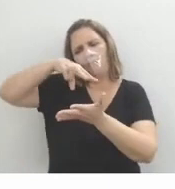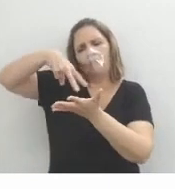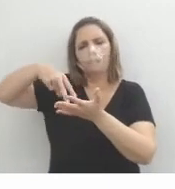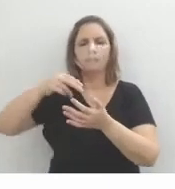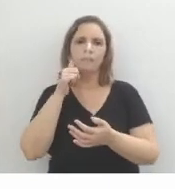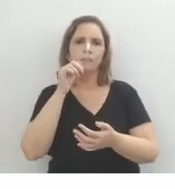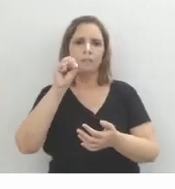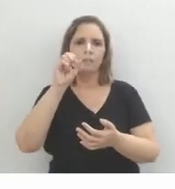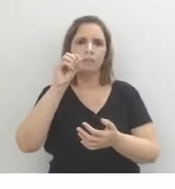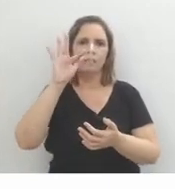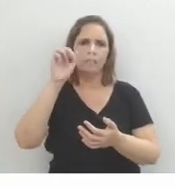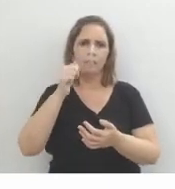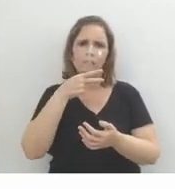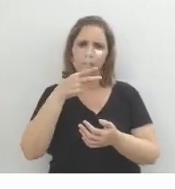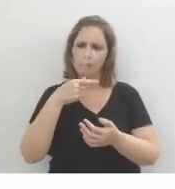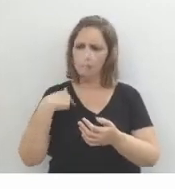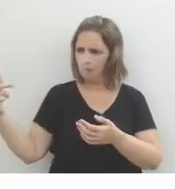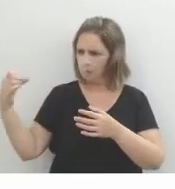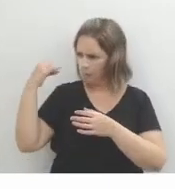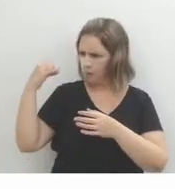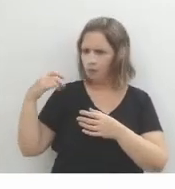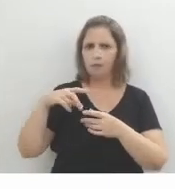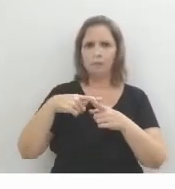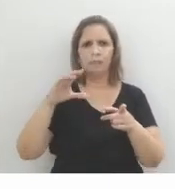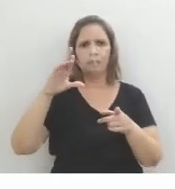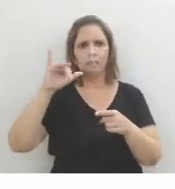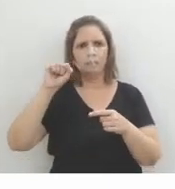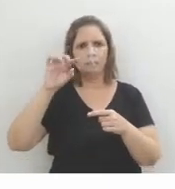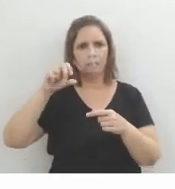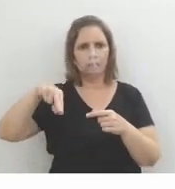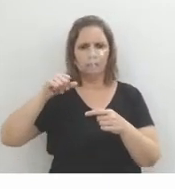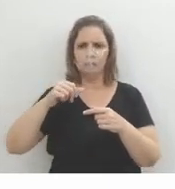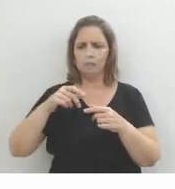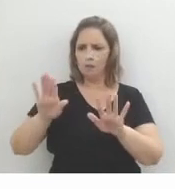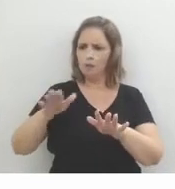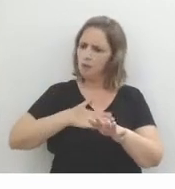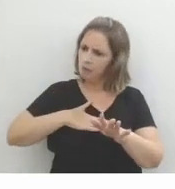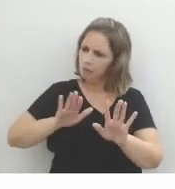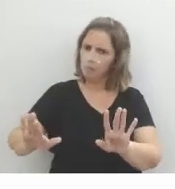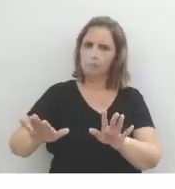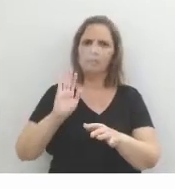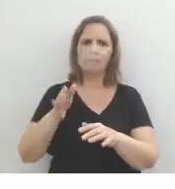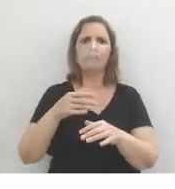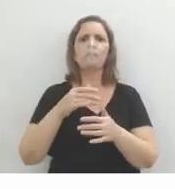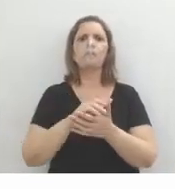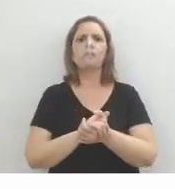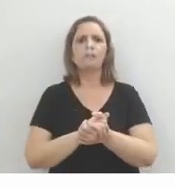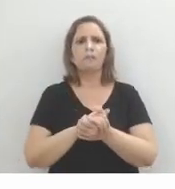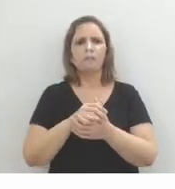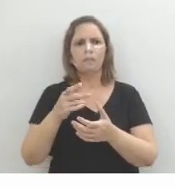Sofia comenta com o marido a ousadia do convidado, mas Cristiano tenta diminuir a ira da esposa, comentando que já devia